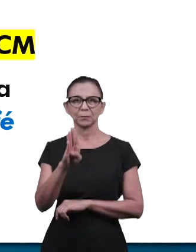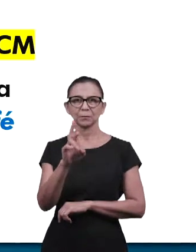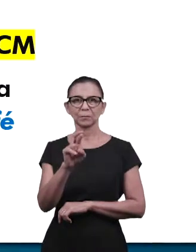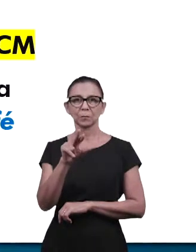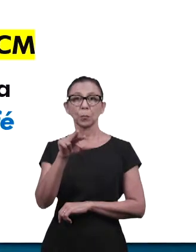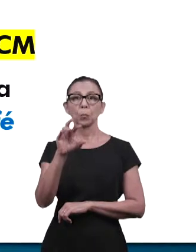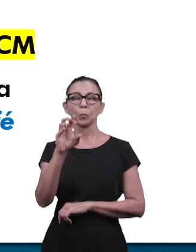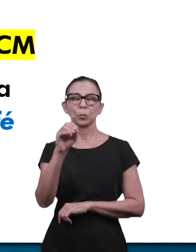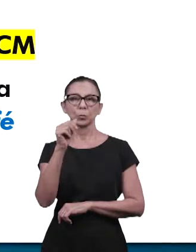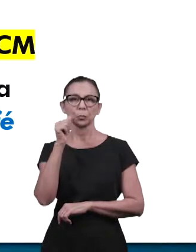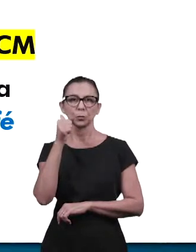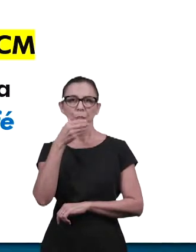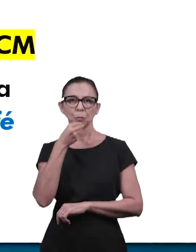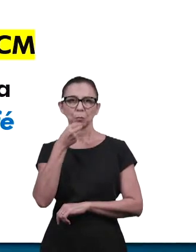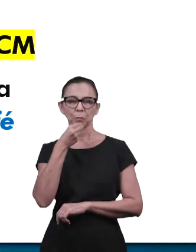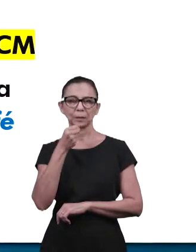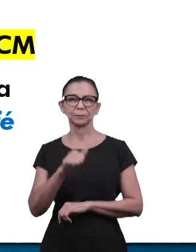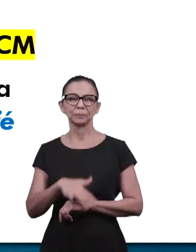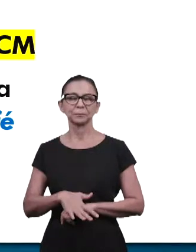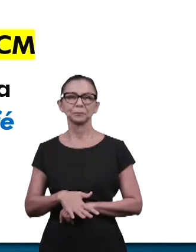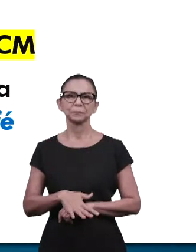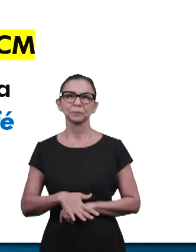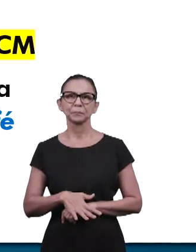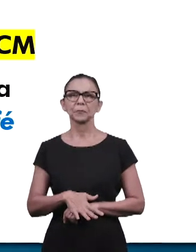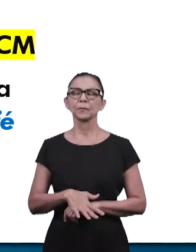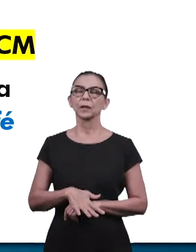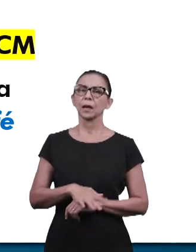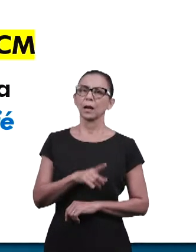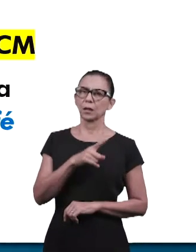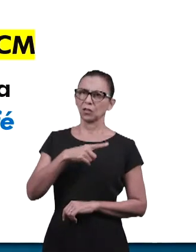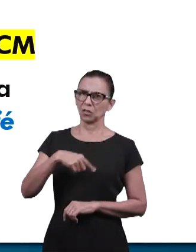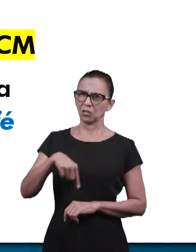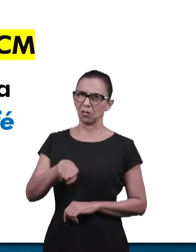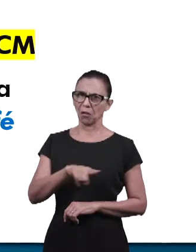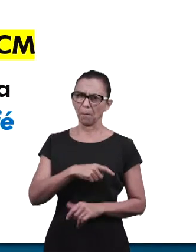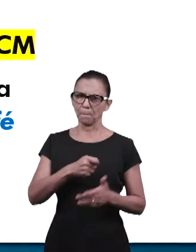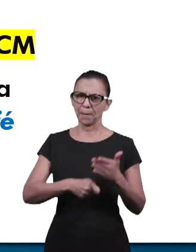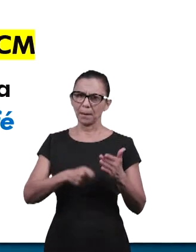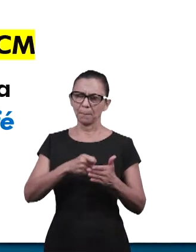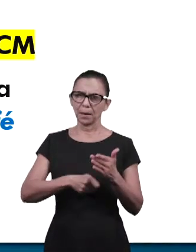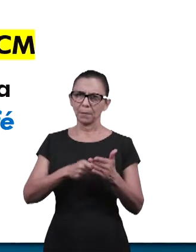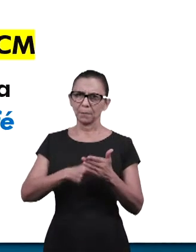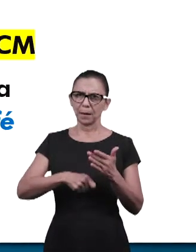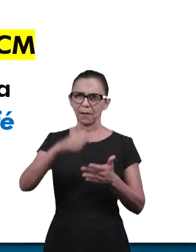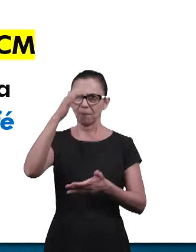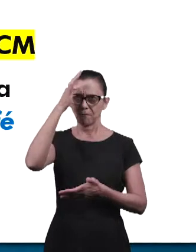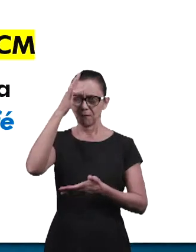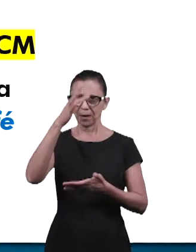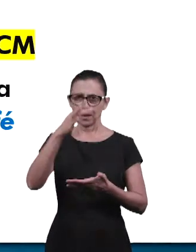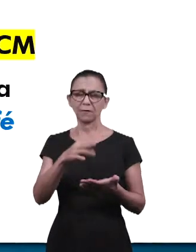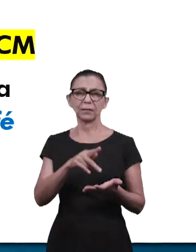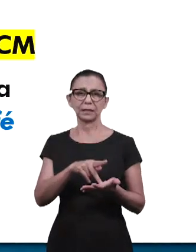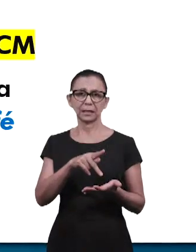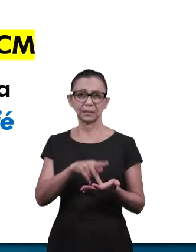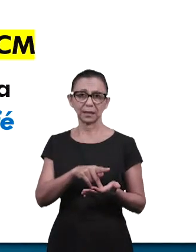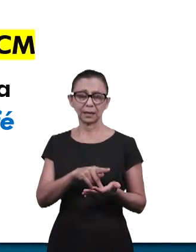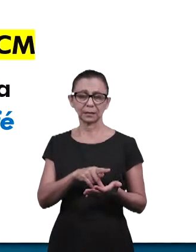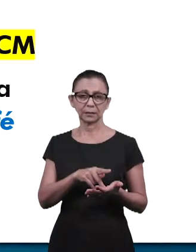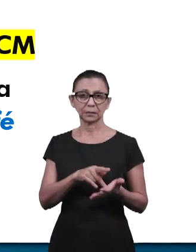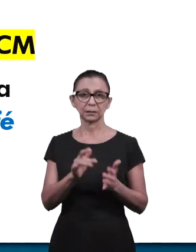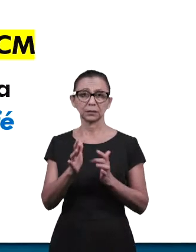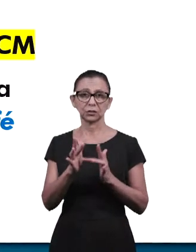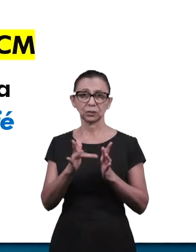Dourados. Ele escreveu dizendo, devemos a cada dia batalhar pela fé, a fé verdadeira que o senhor Jesus